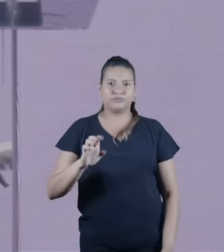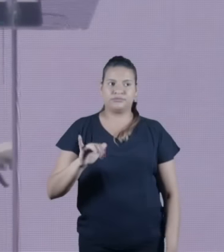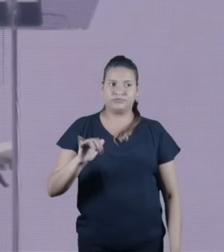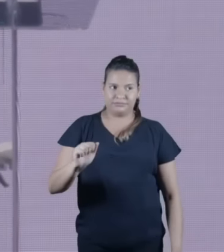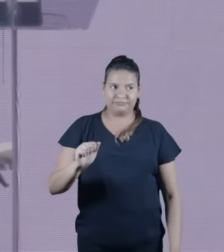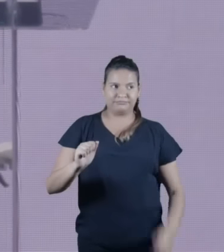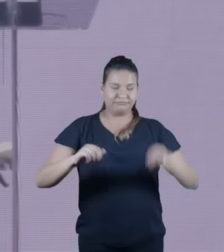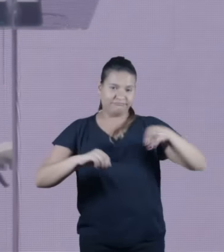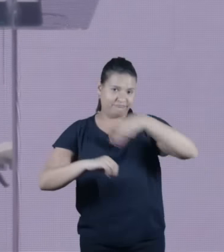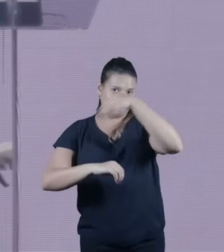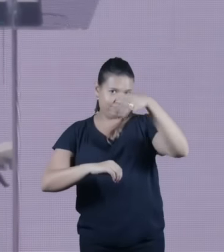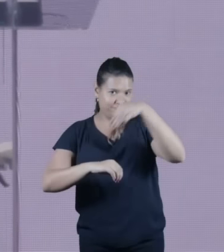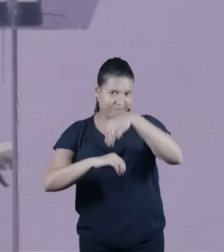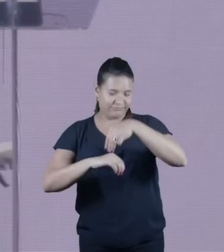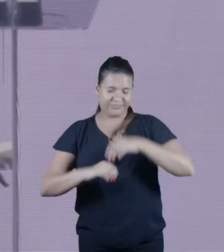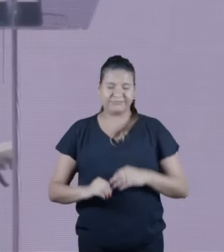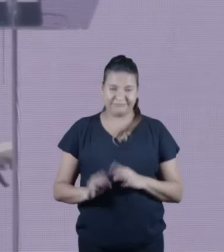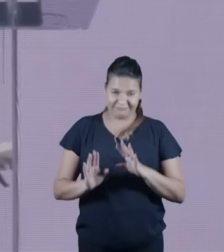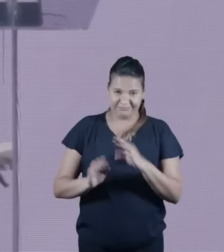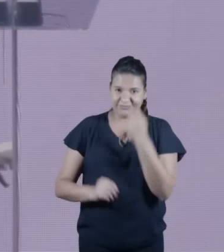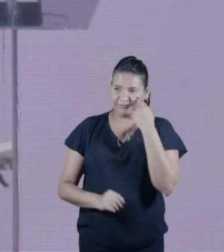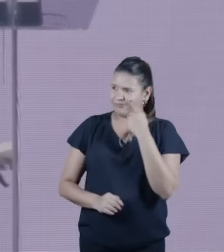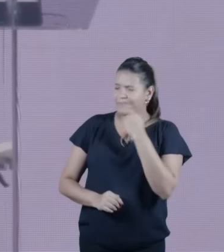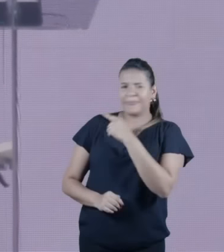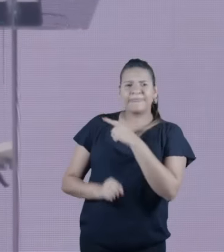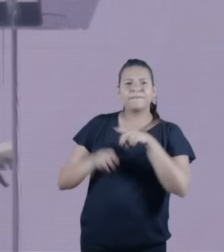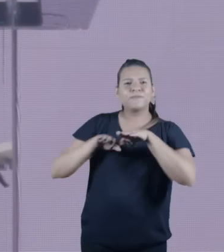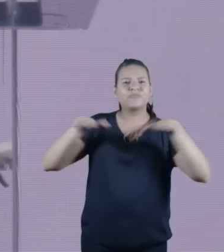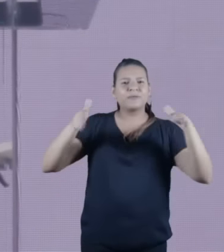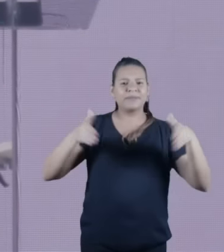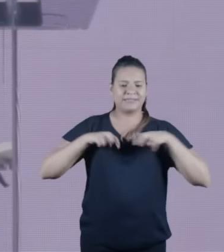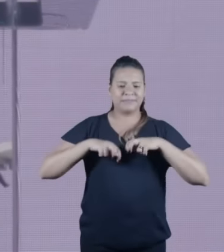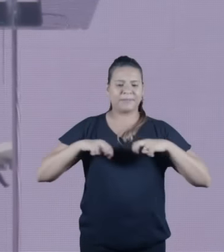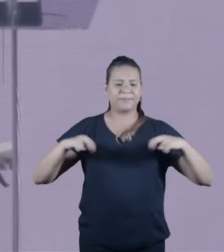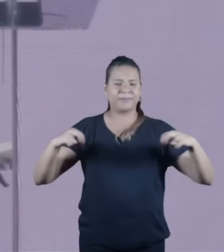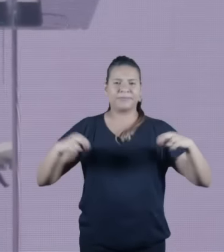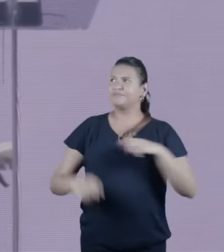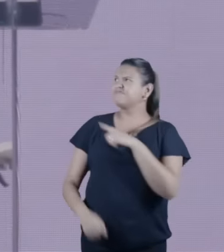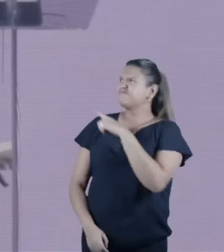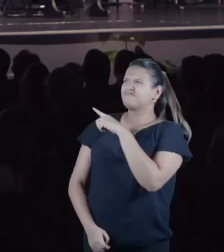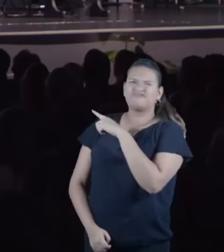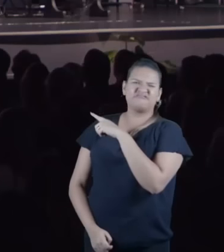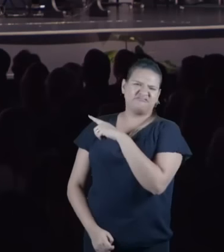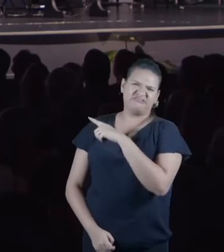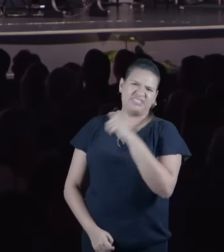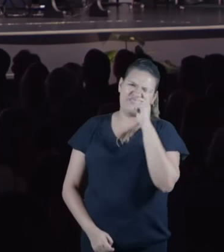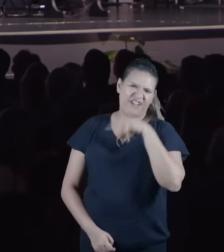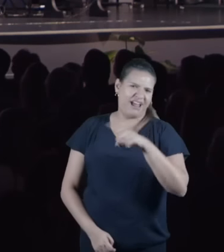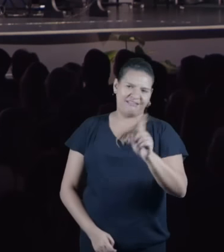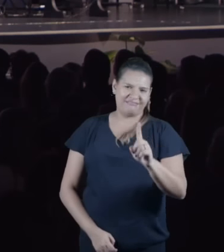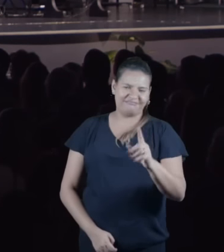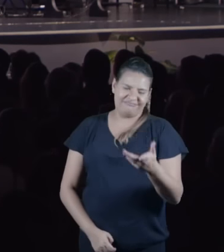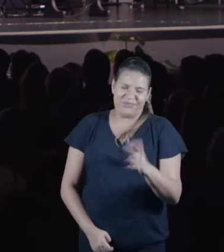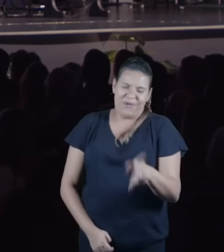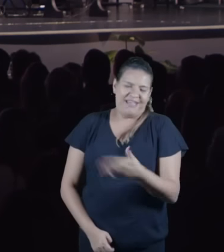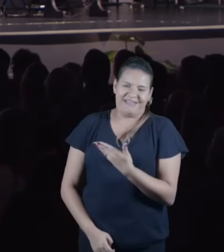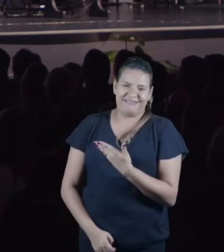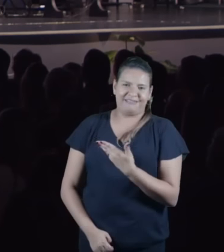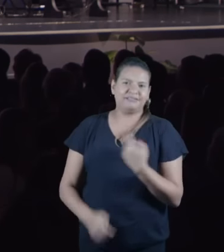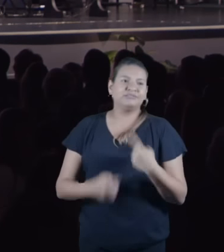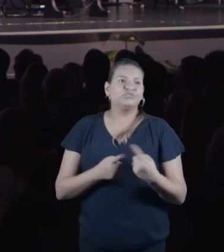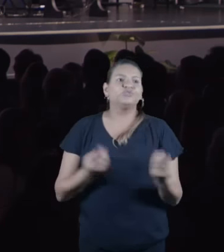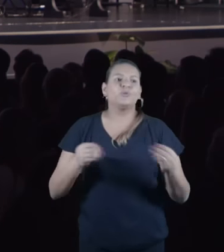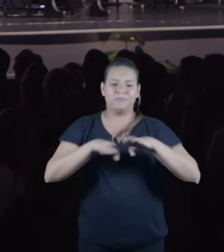mundo sentado mesmo lá da mesa vamos começar com isso sim faz sentido não é pessoal então a